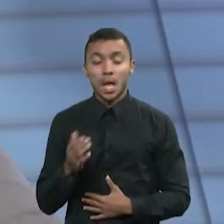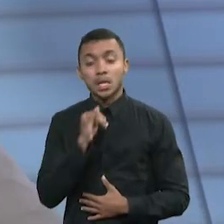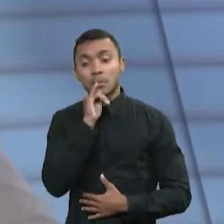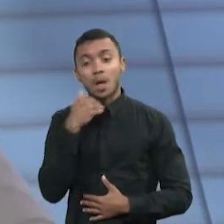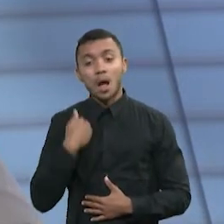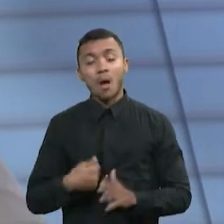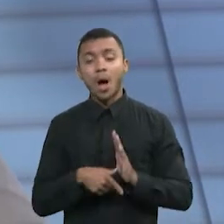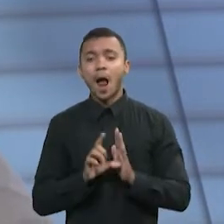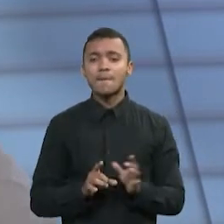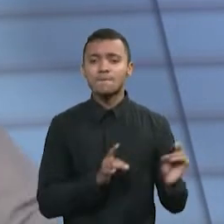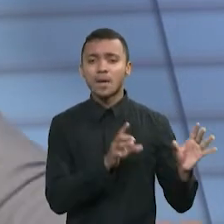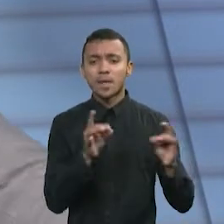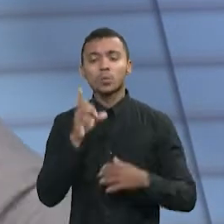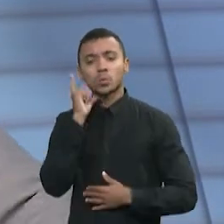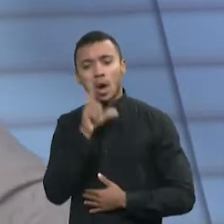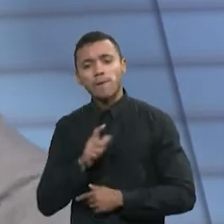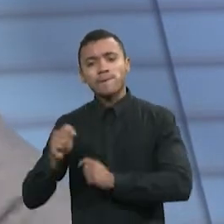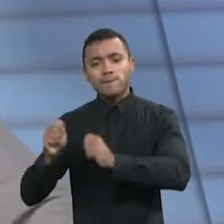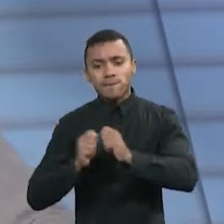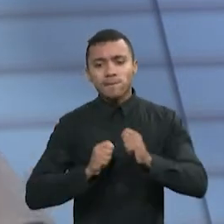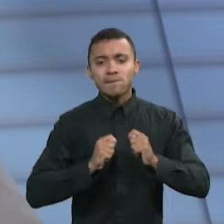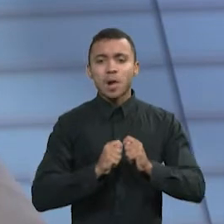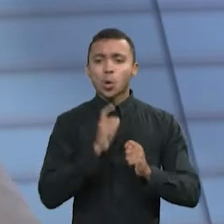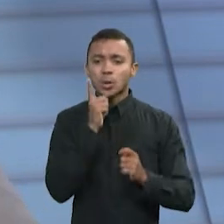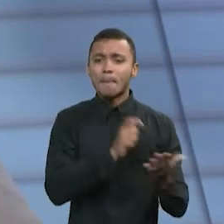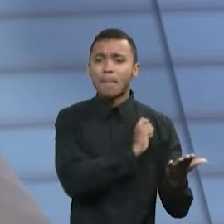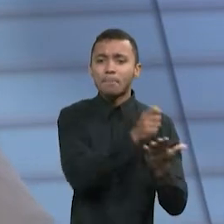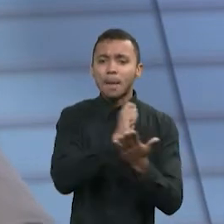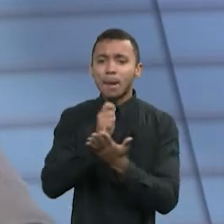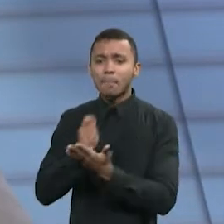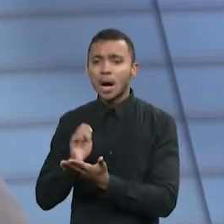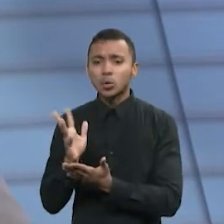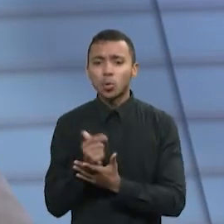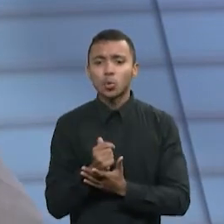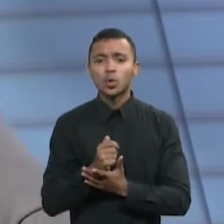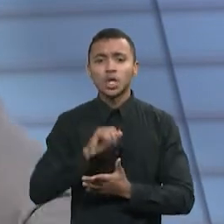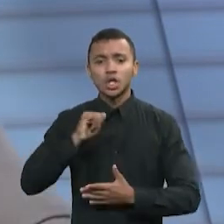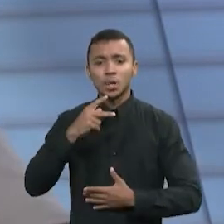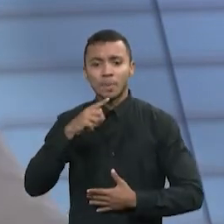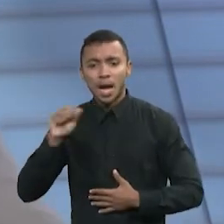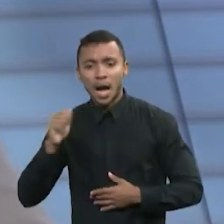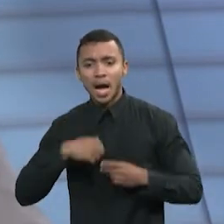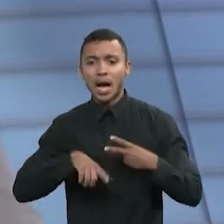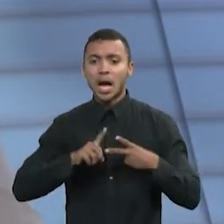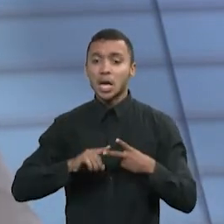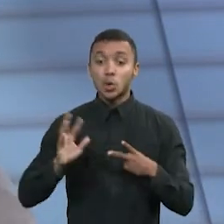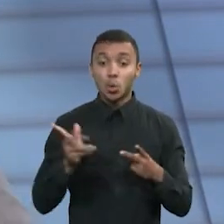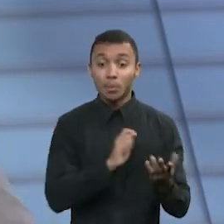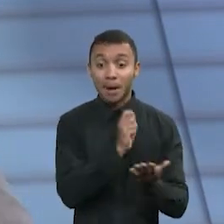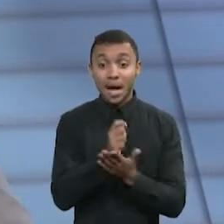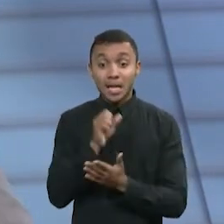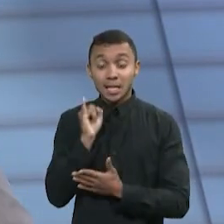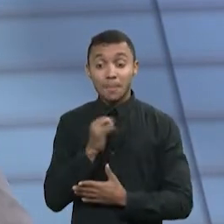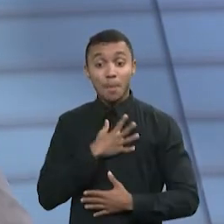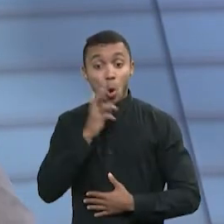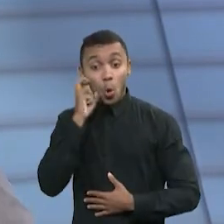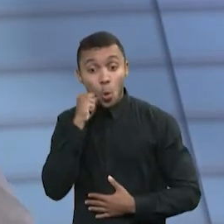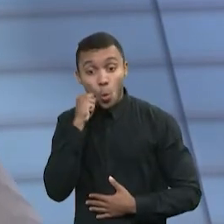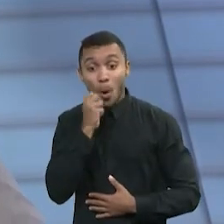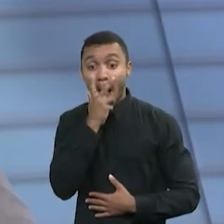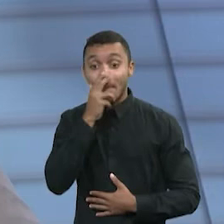vendendo, eu consigo lidar com tributo, eu consigo lidar com o IGPM mais alto, eu consigo lidar com inadimplência. Agora, se eu diminuo minha venda em metade